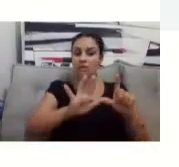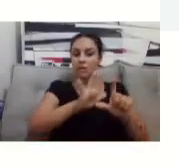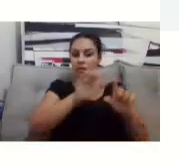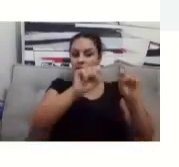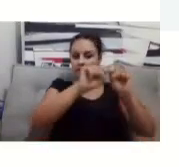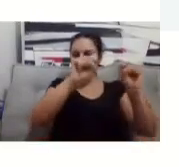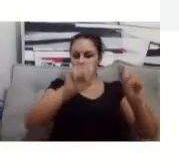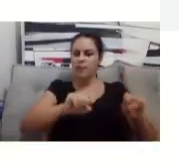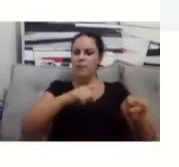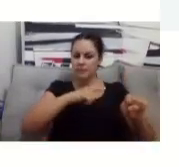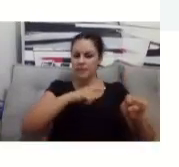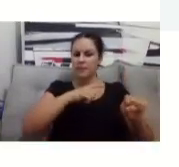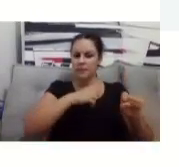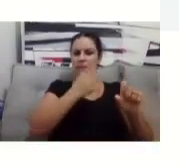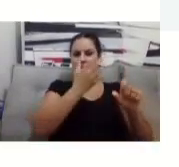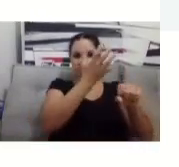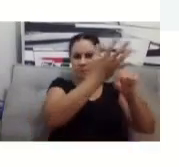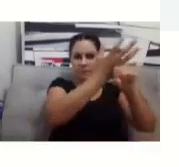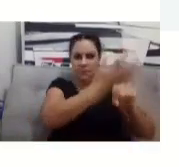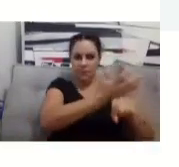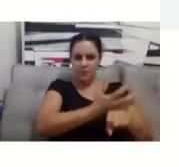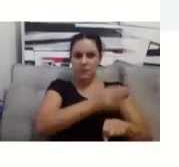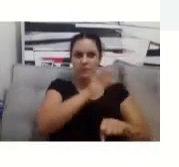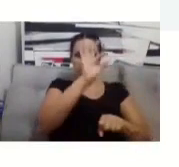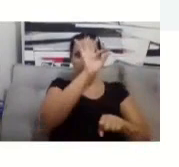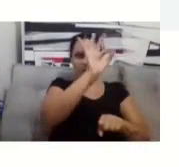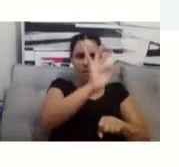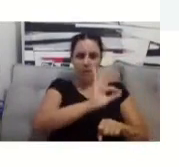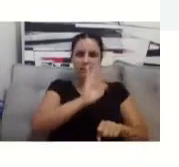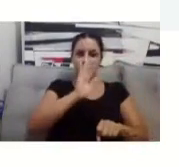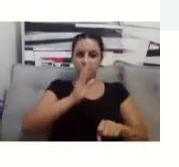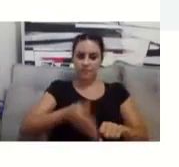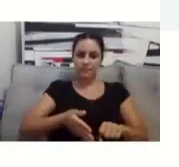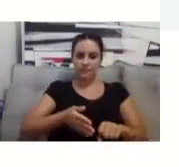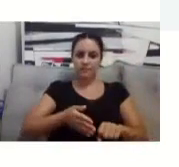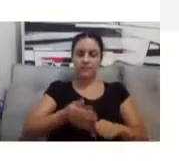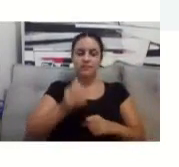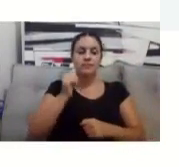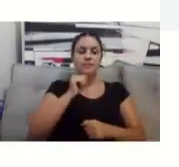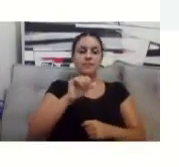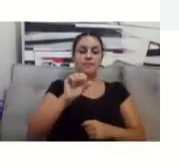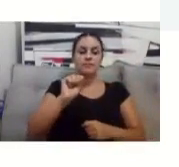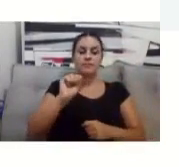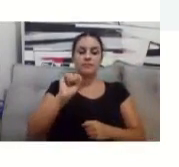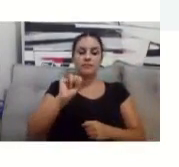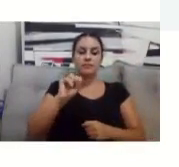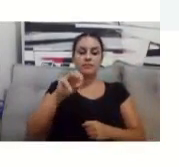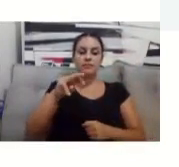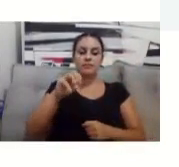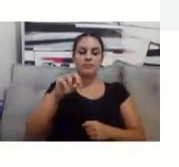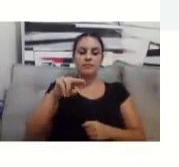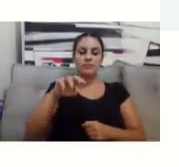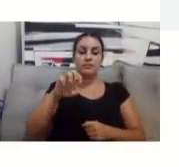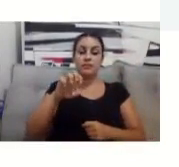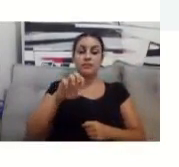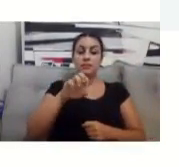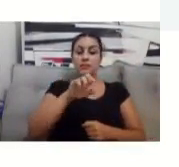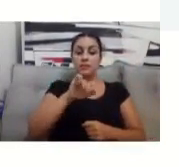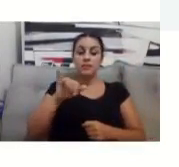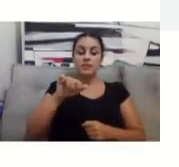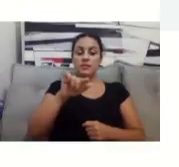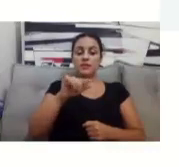acessando as salas, as salas de aula, lá no ambiente virtual,